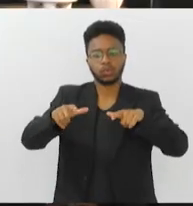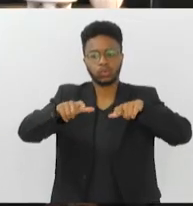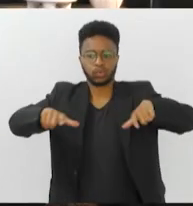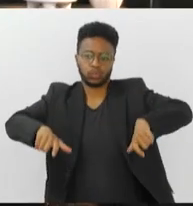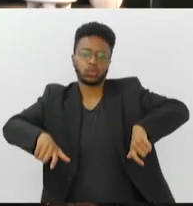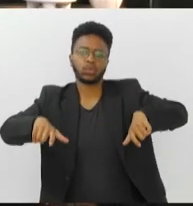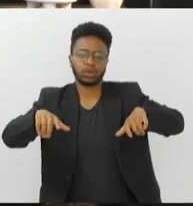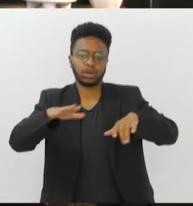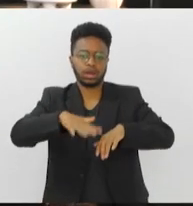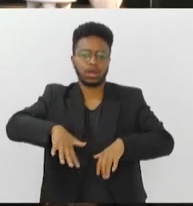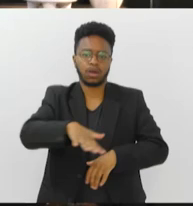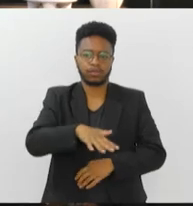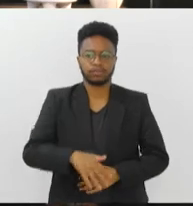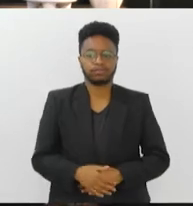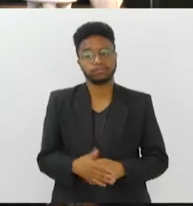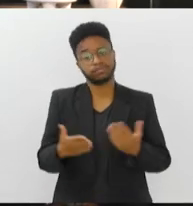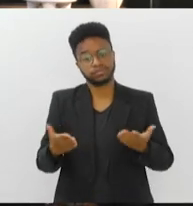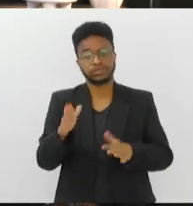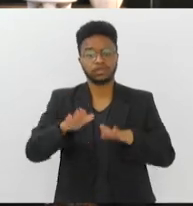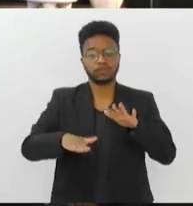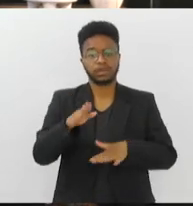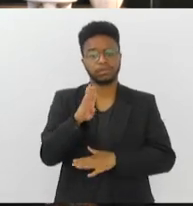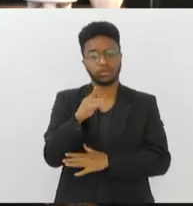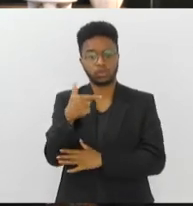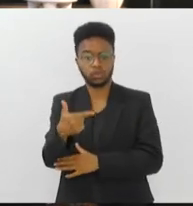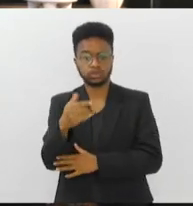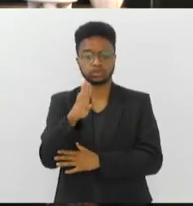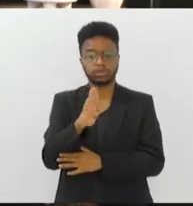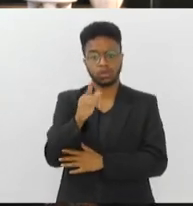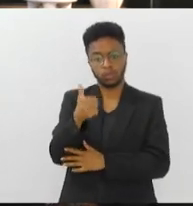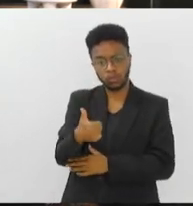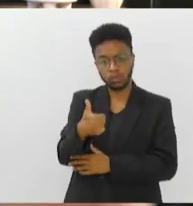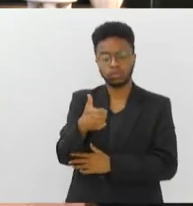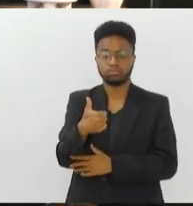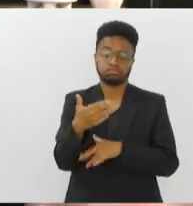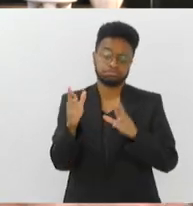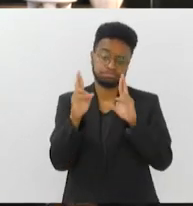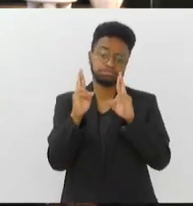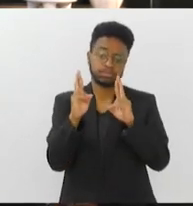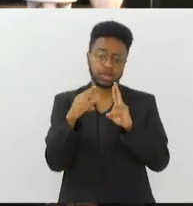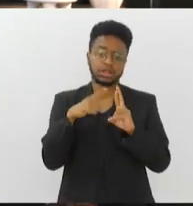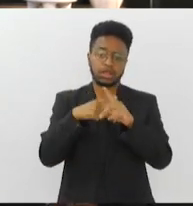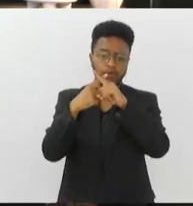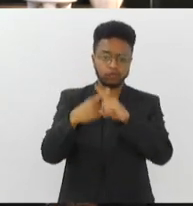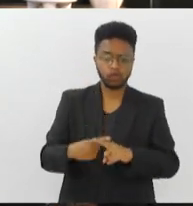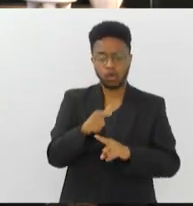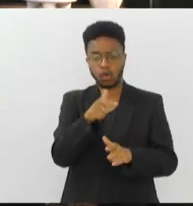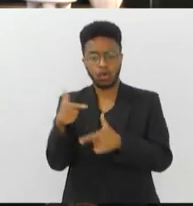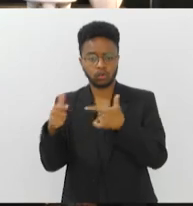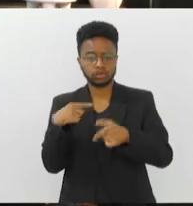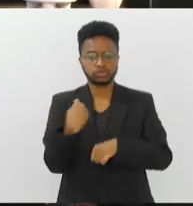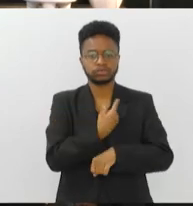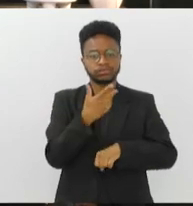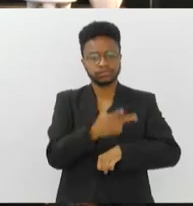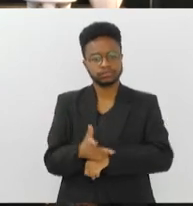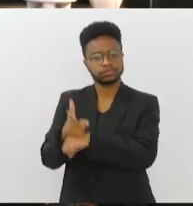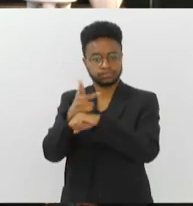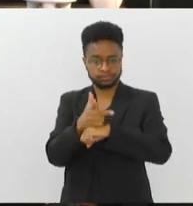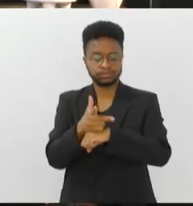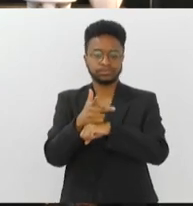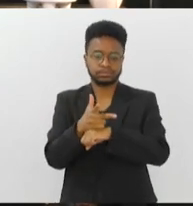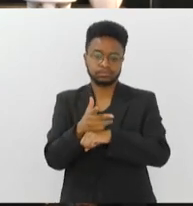espero, será que vem aí, não, uma B2, uma B1, né, que vem aí muitos campeonatos ainda pela frente para a gente poder transmitir. Que a gente